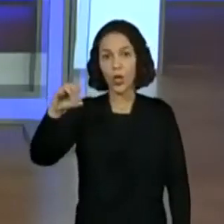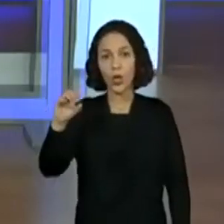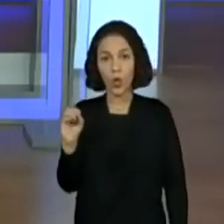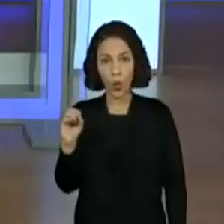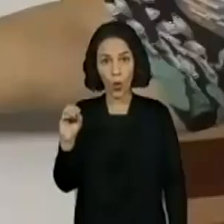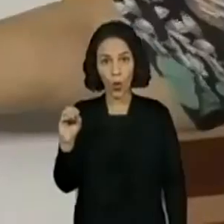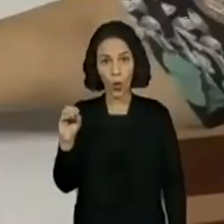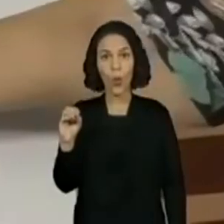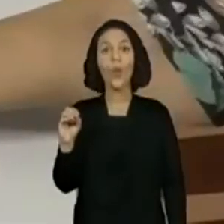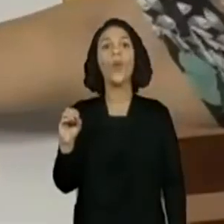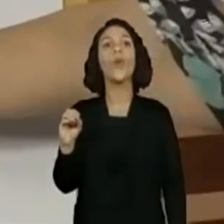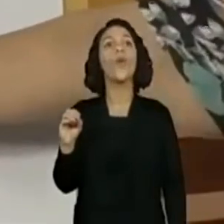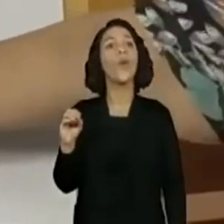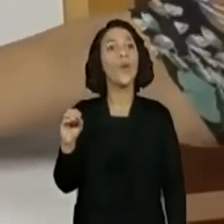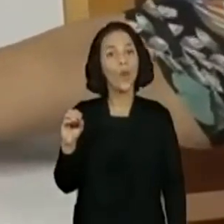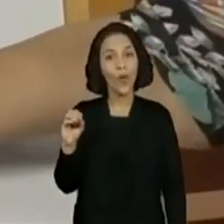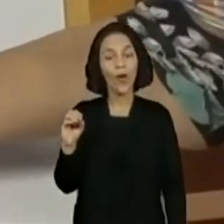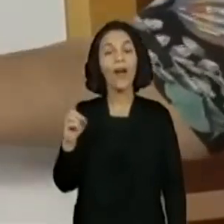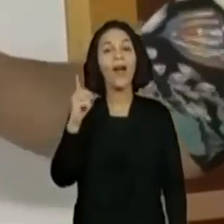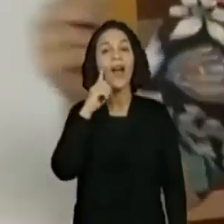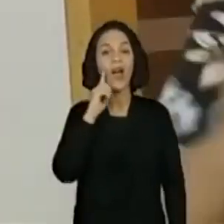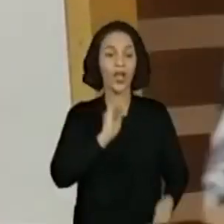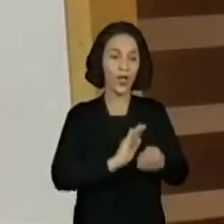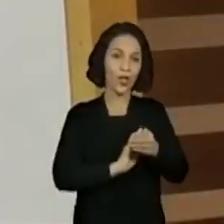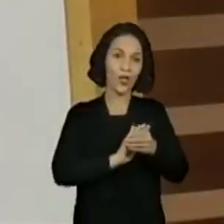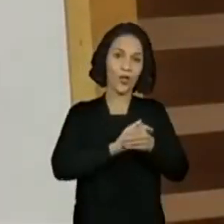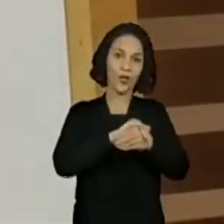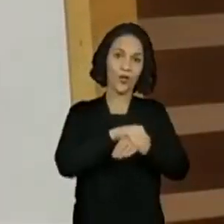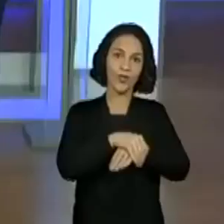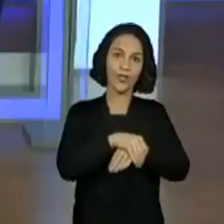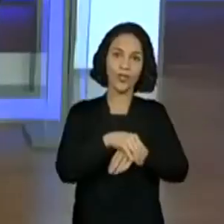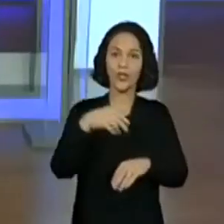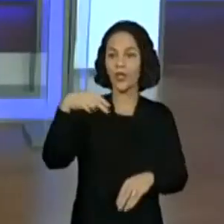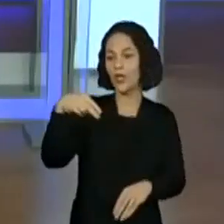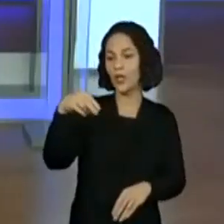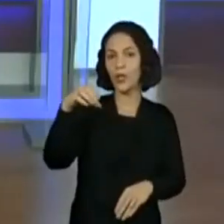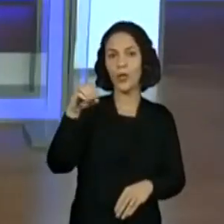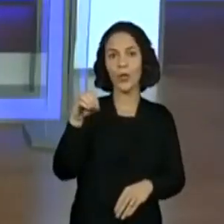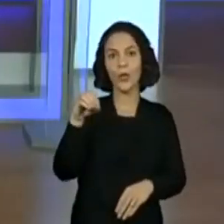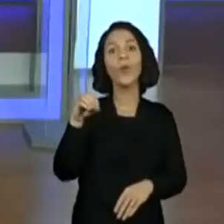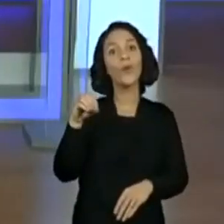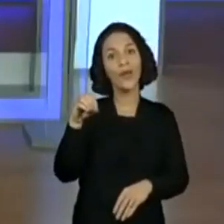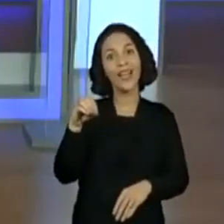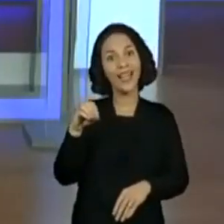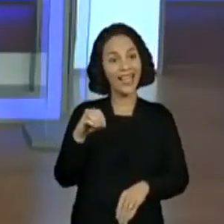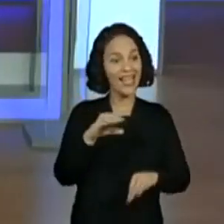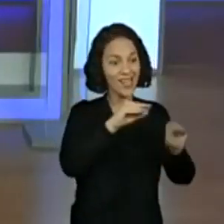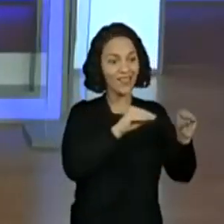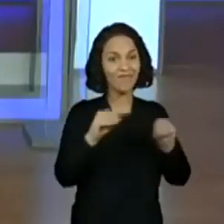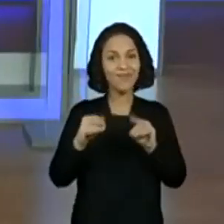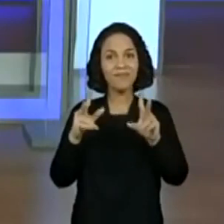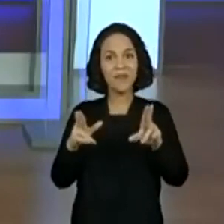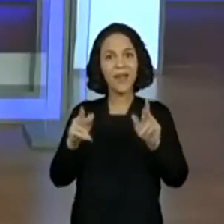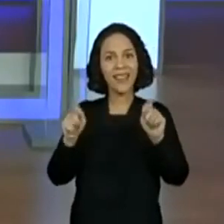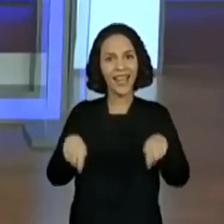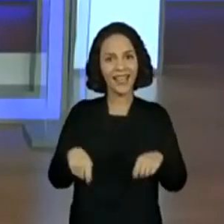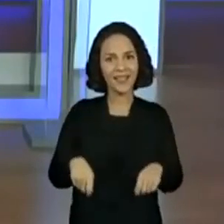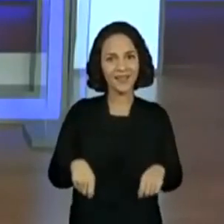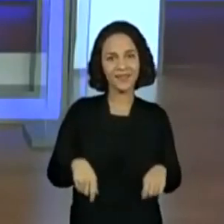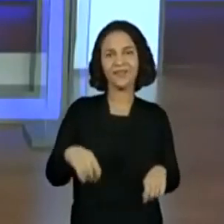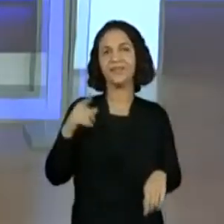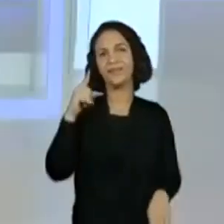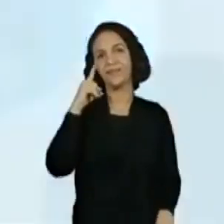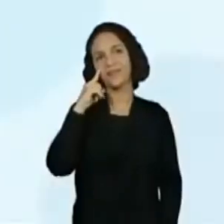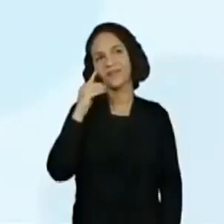No. No. Noite. Dá para aproveitar. Então, vamos lá. Então, a gente precisa do N, do O, do G. No, né? Que a gente